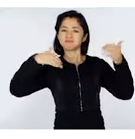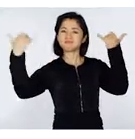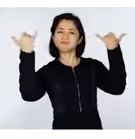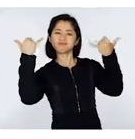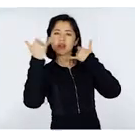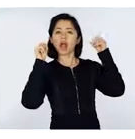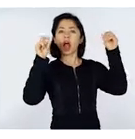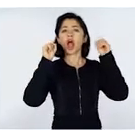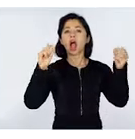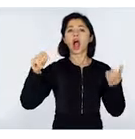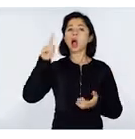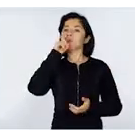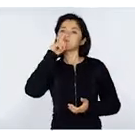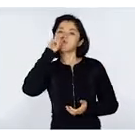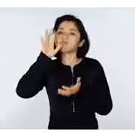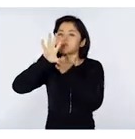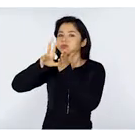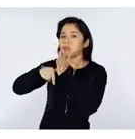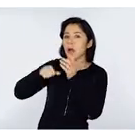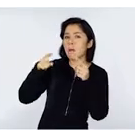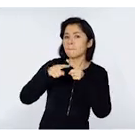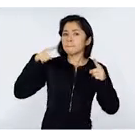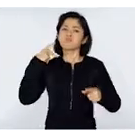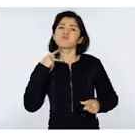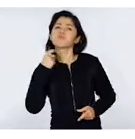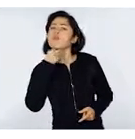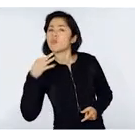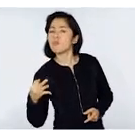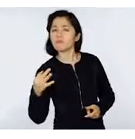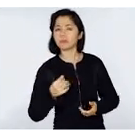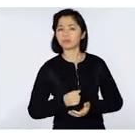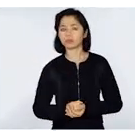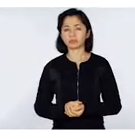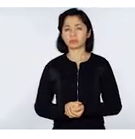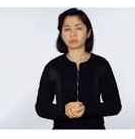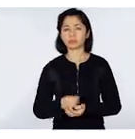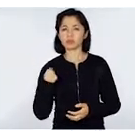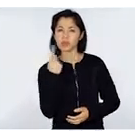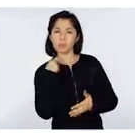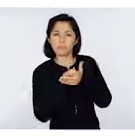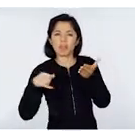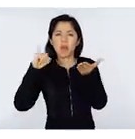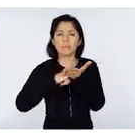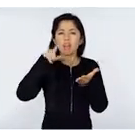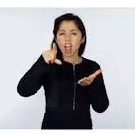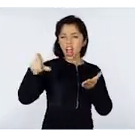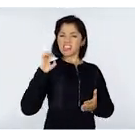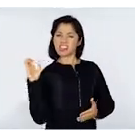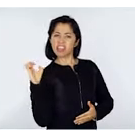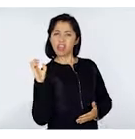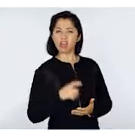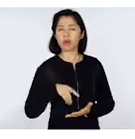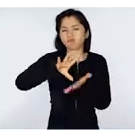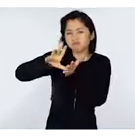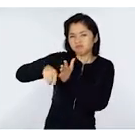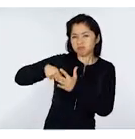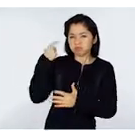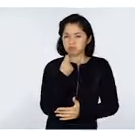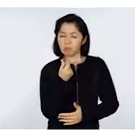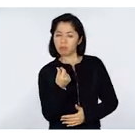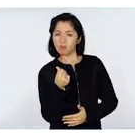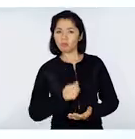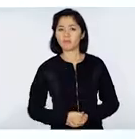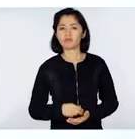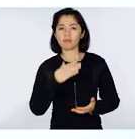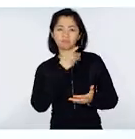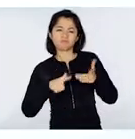Muito tem se falado em criminalidade, mas os criminosos da política são os mais perversos. A gente paga impostos e eles ficam ricos, roubando o